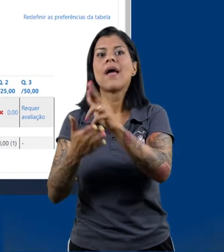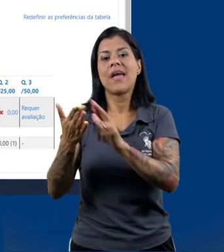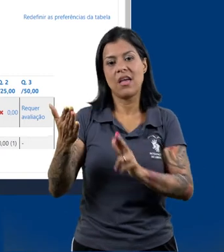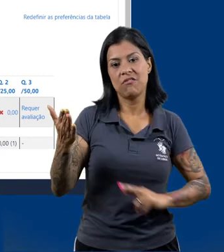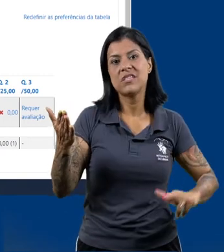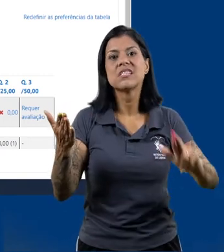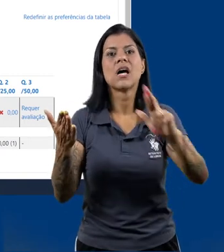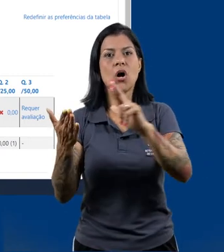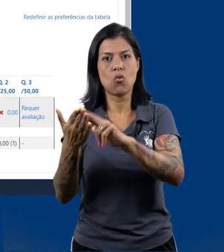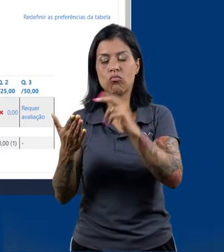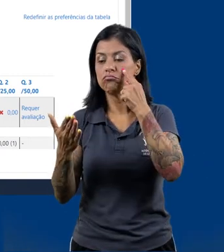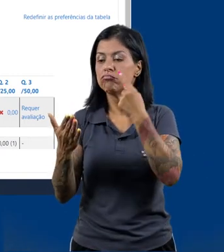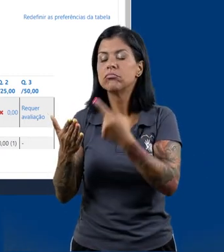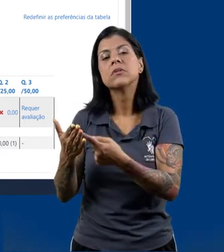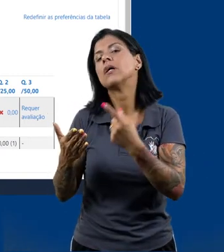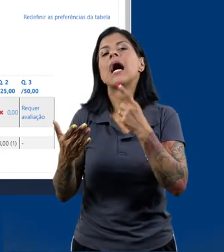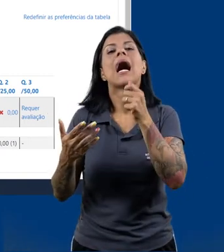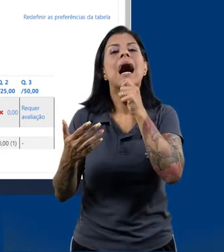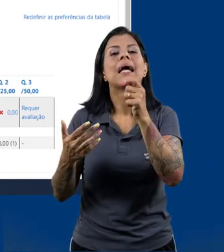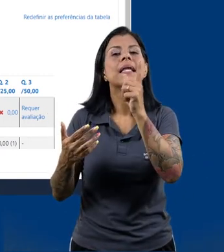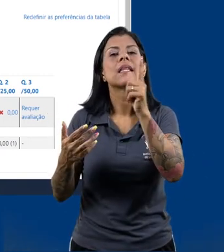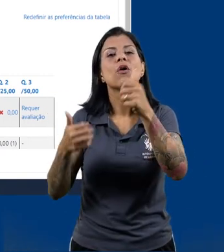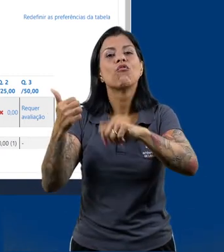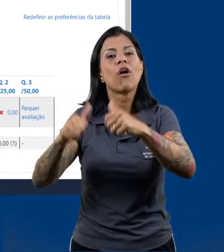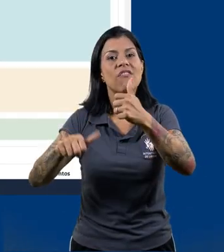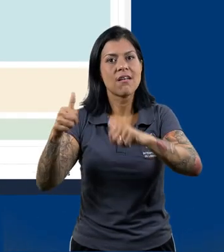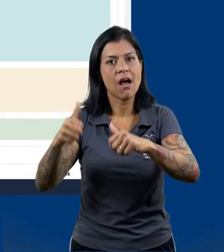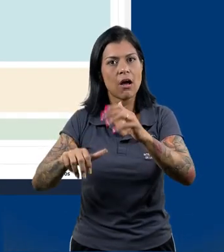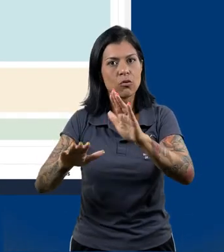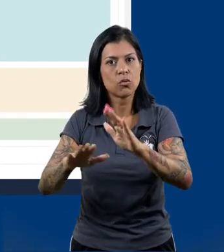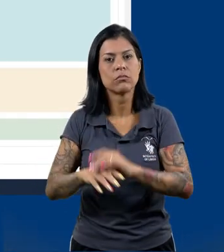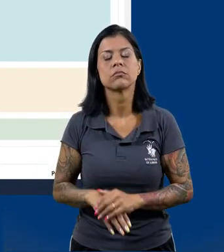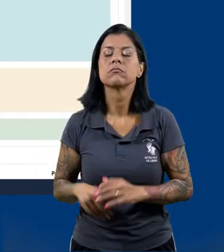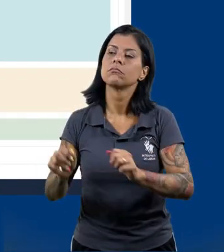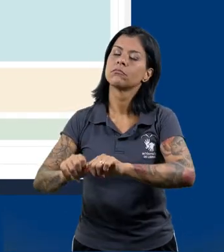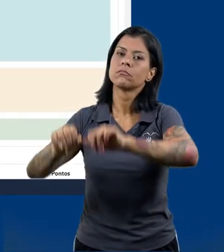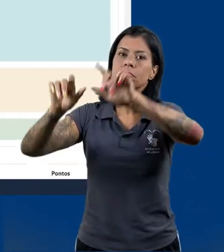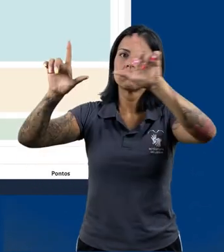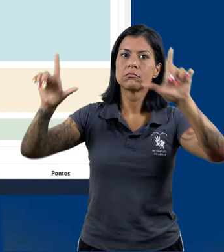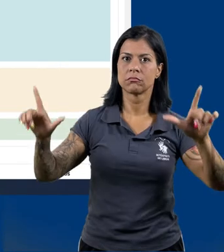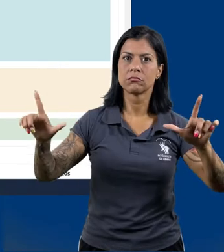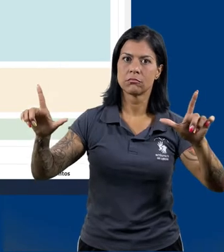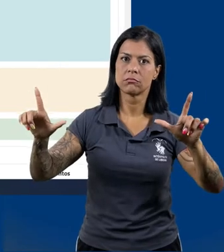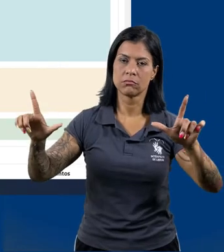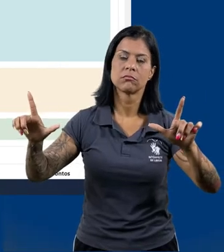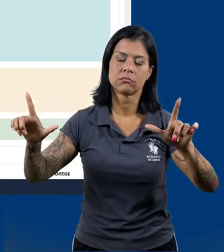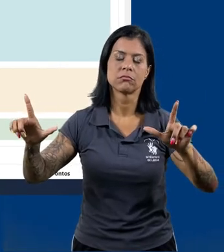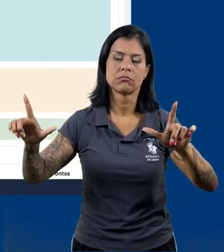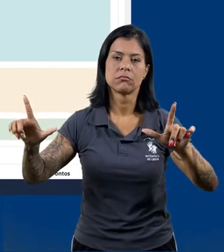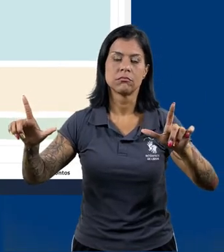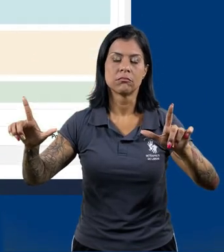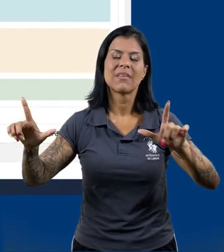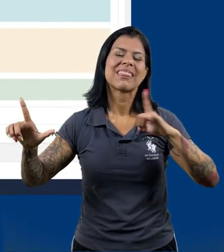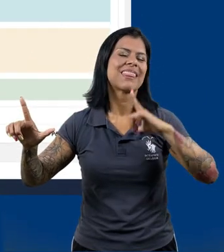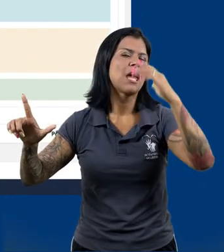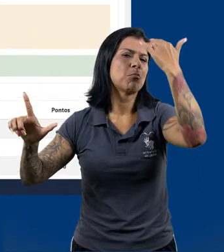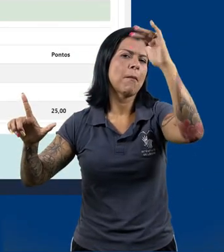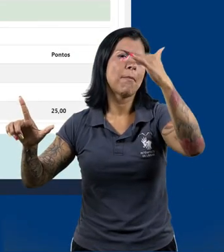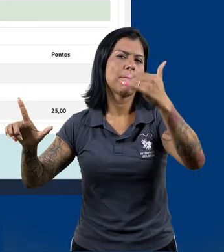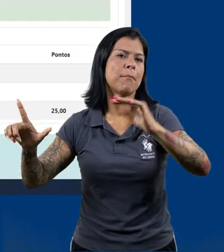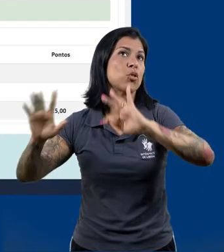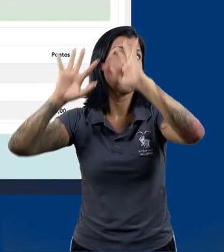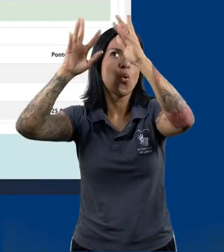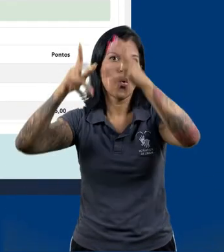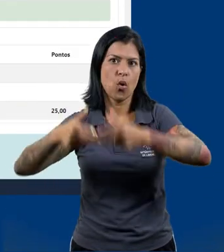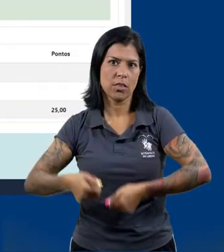revisão. Então, vou clicar sobre ainda não avaliado. Abrimos uma nova janela, onde temos todas